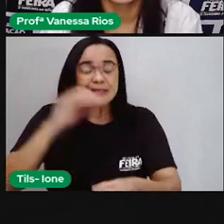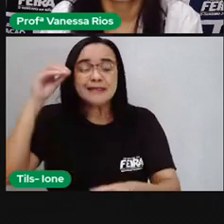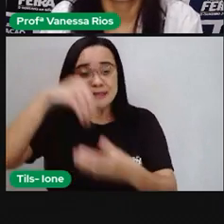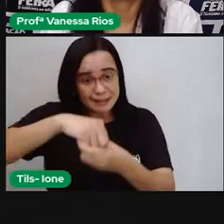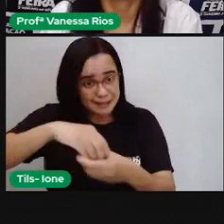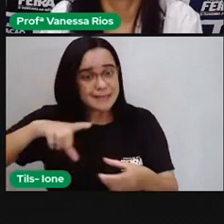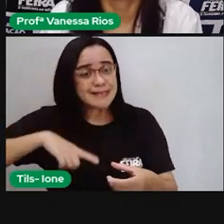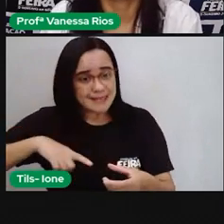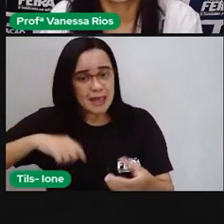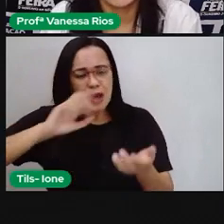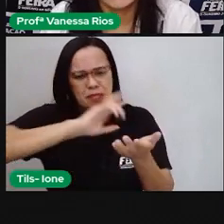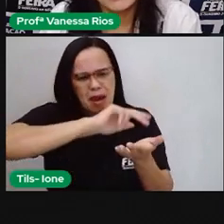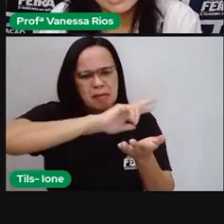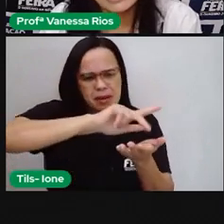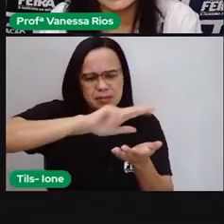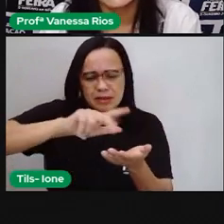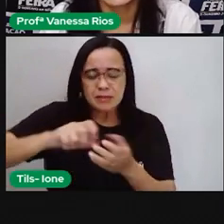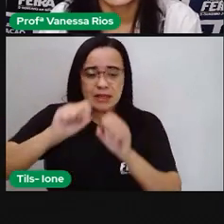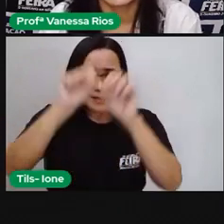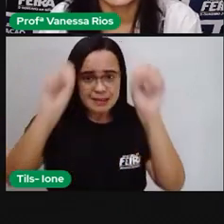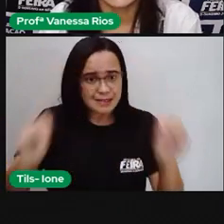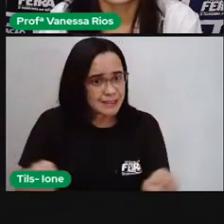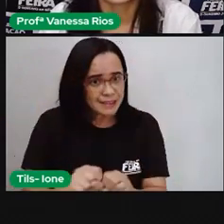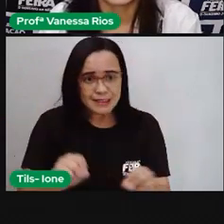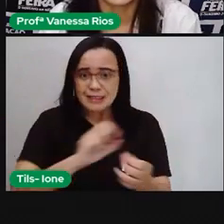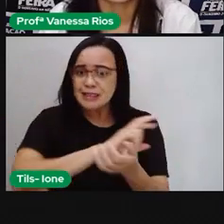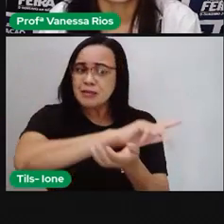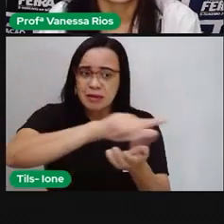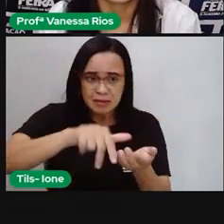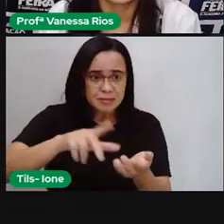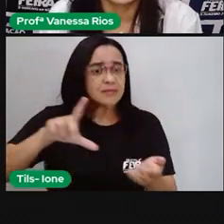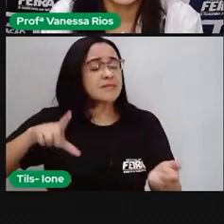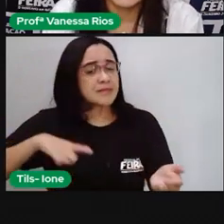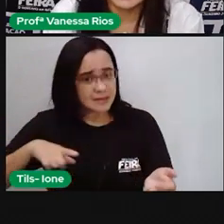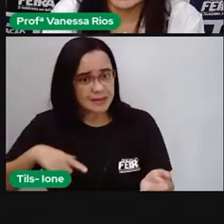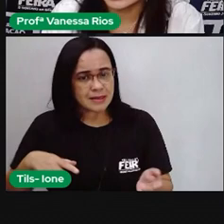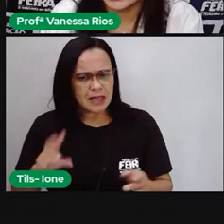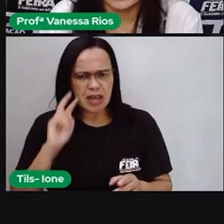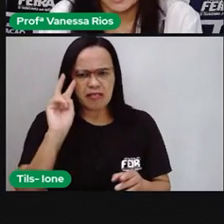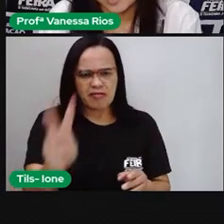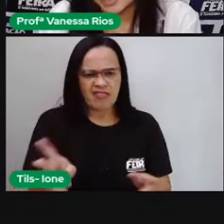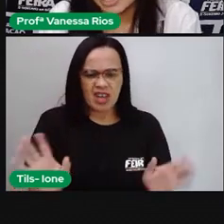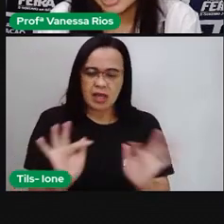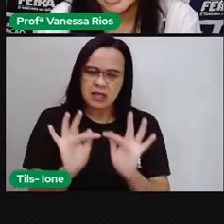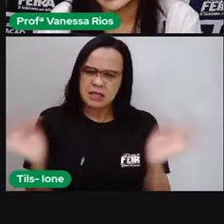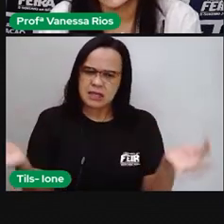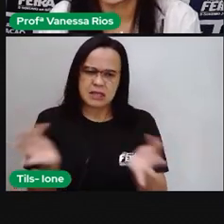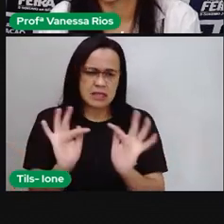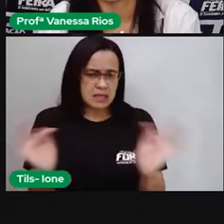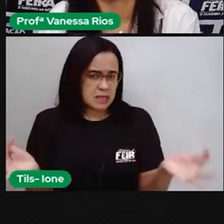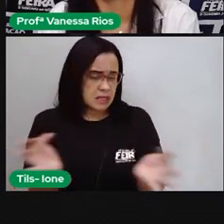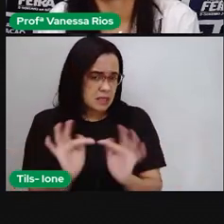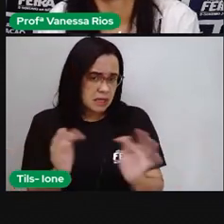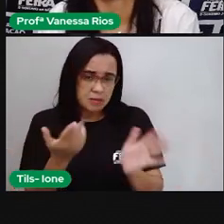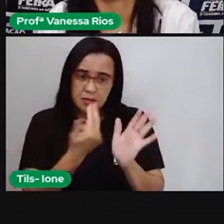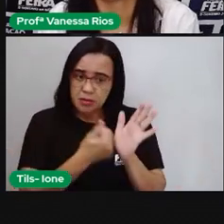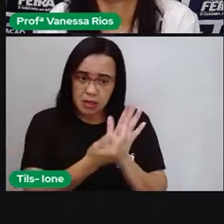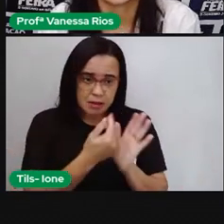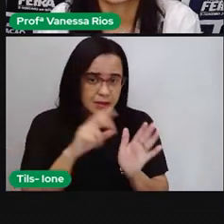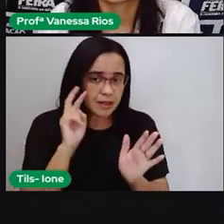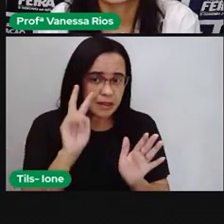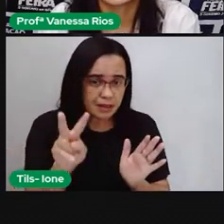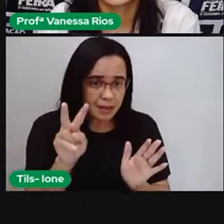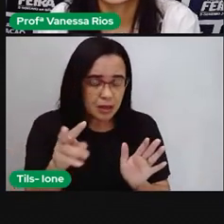aí, juntos, formando. É algo que parece simples quando a gente vê apenas desenhos, né? Mas que